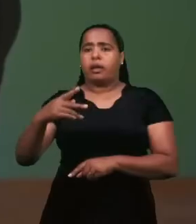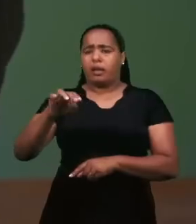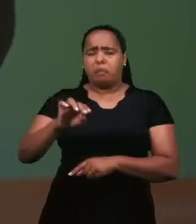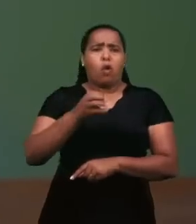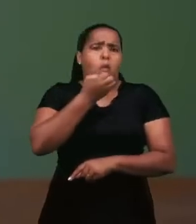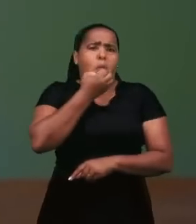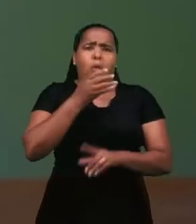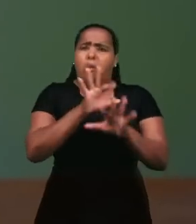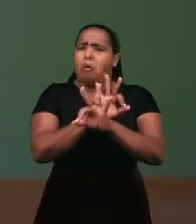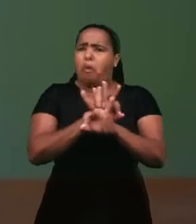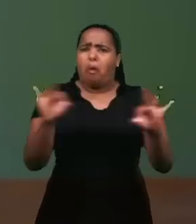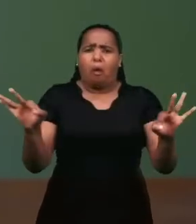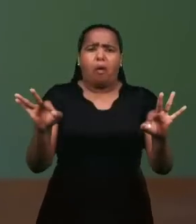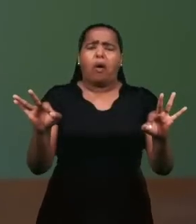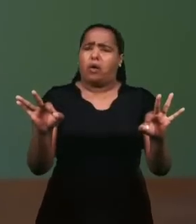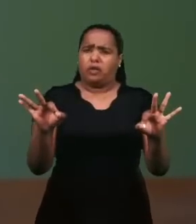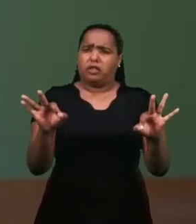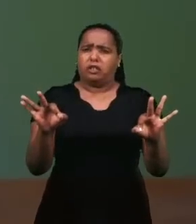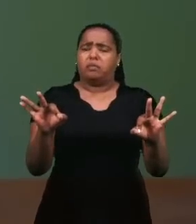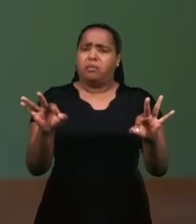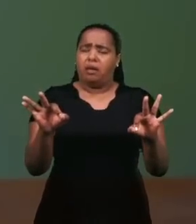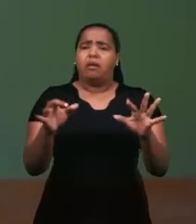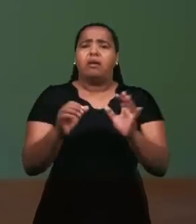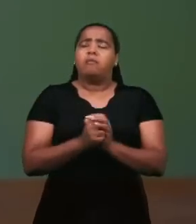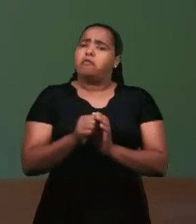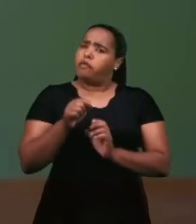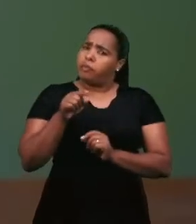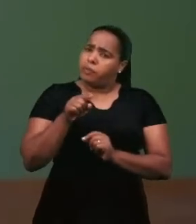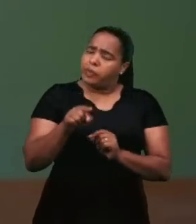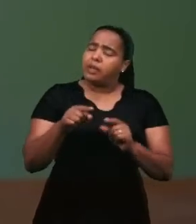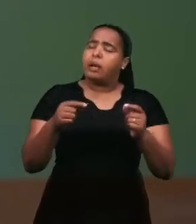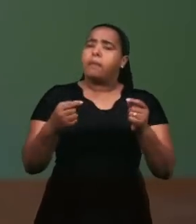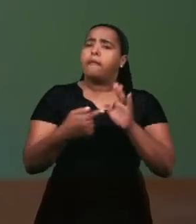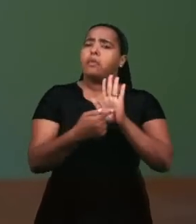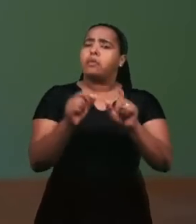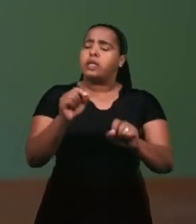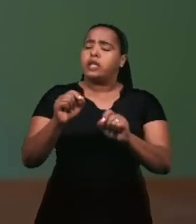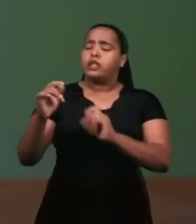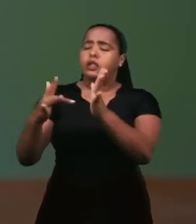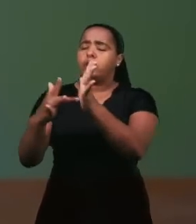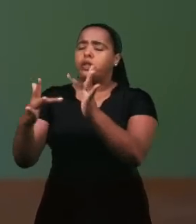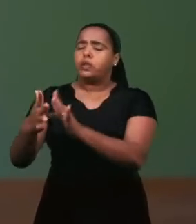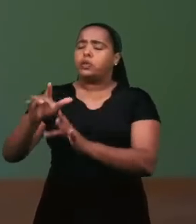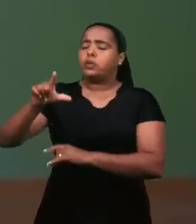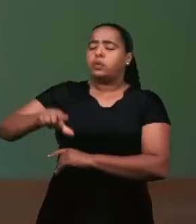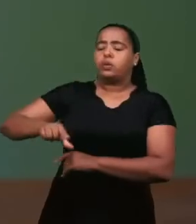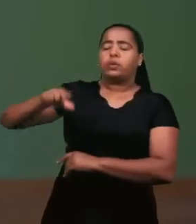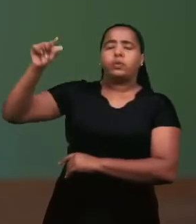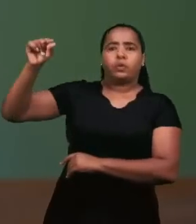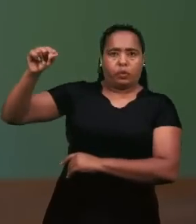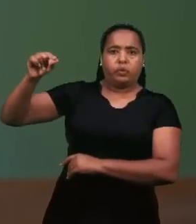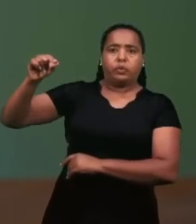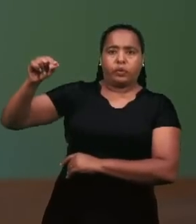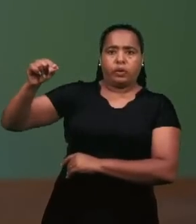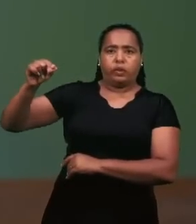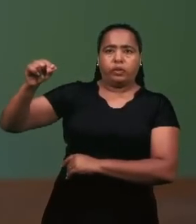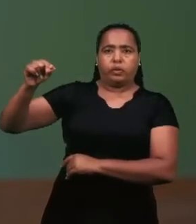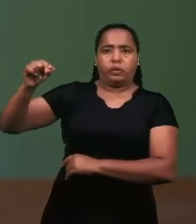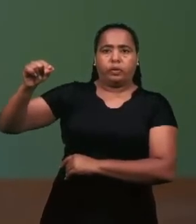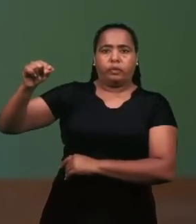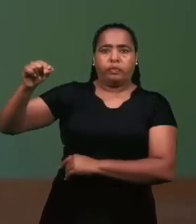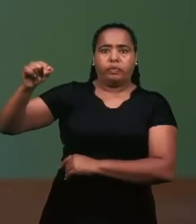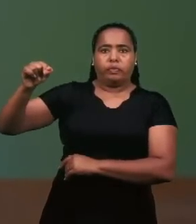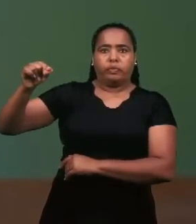colocação feita de que Jesus, ele é o escolhido. E